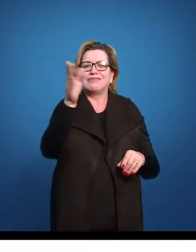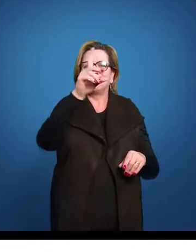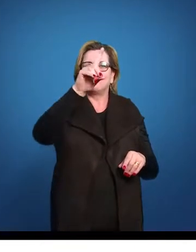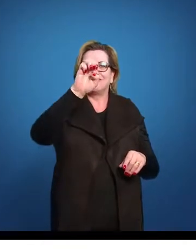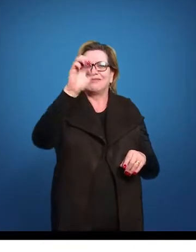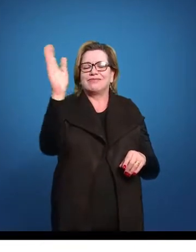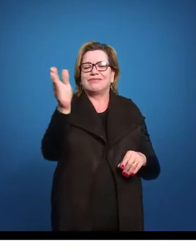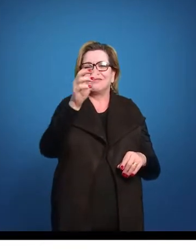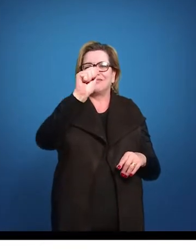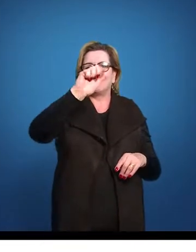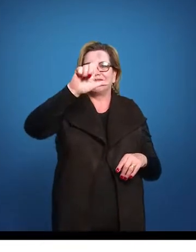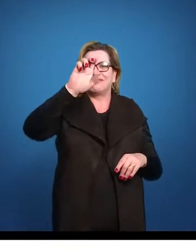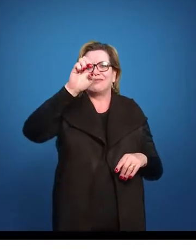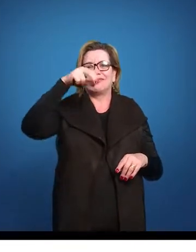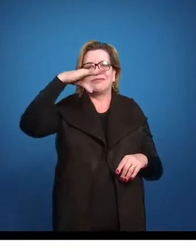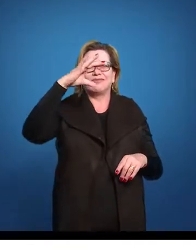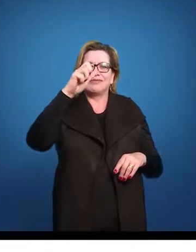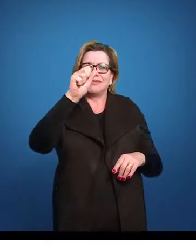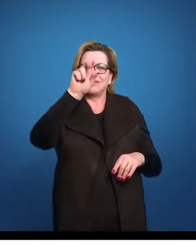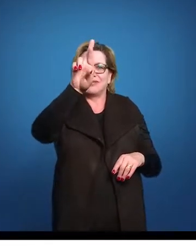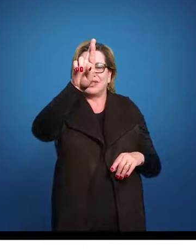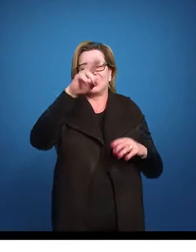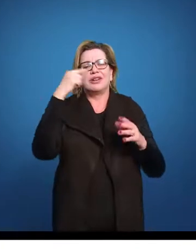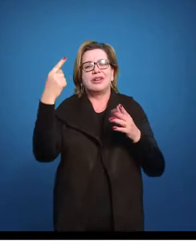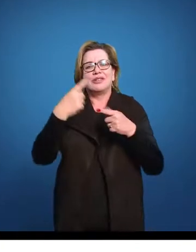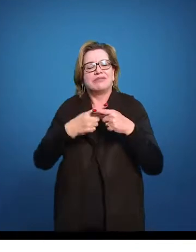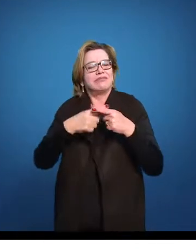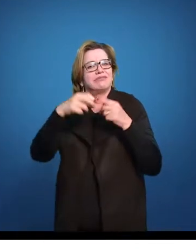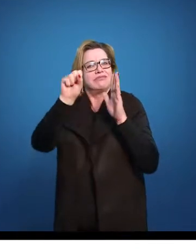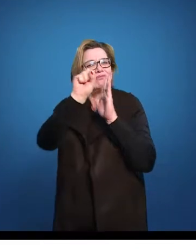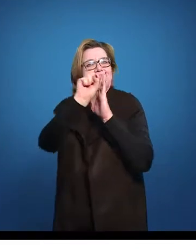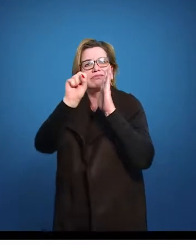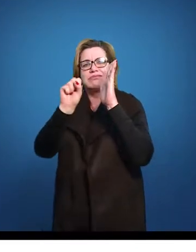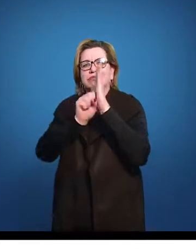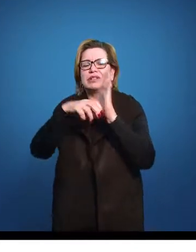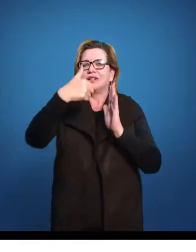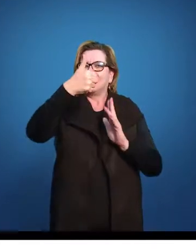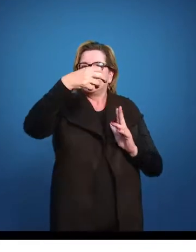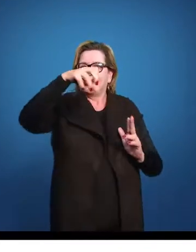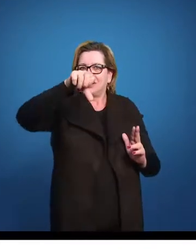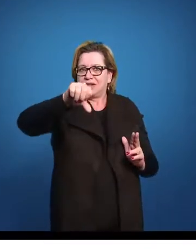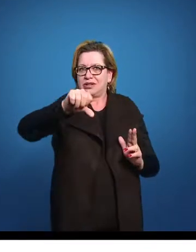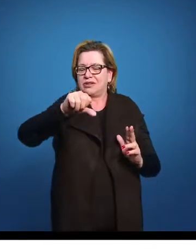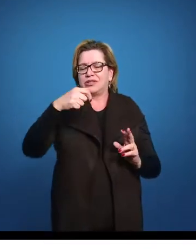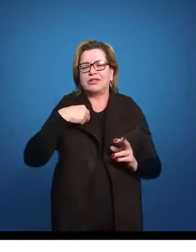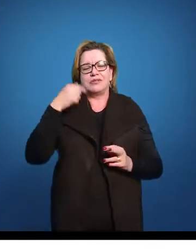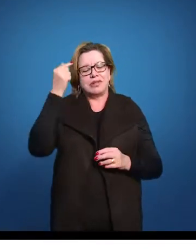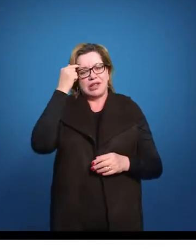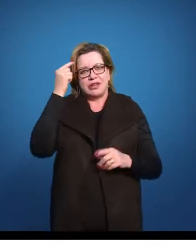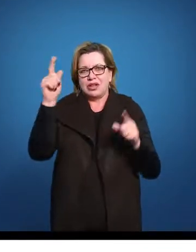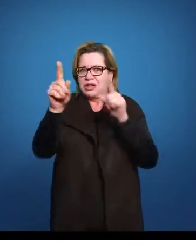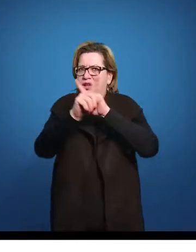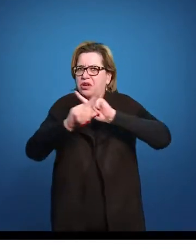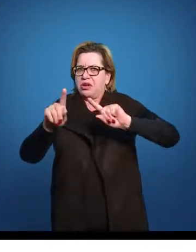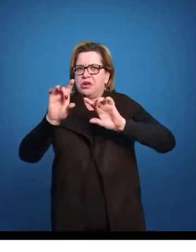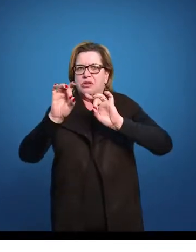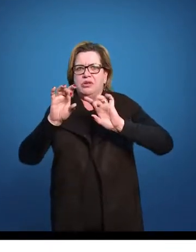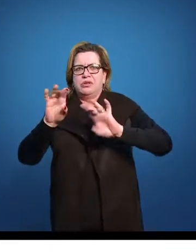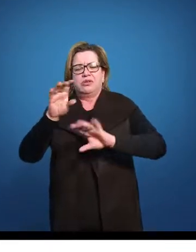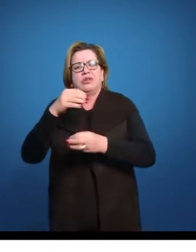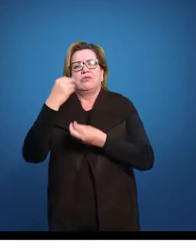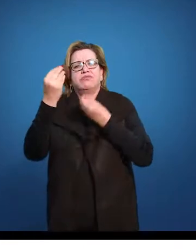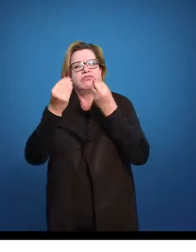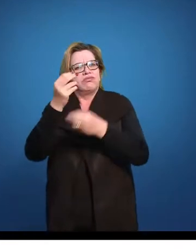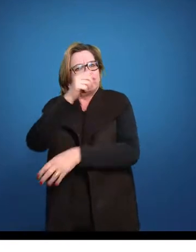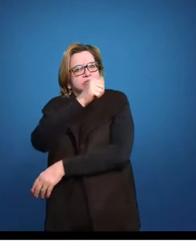nação nesses mais diversos moldes, porque no século XIX a gente já tinha a ideia de que não era só o rio que importava, embora